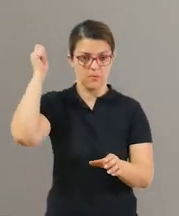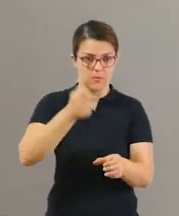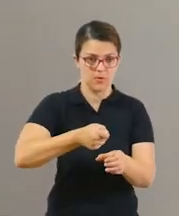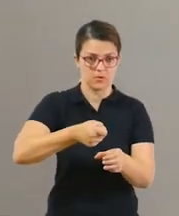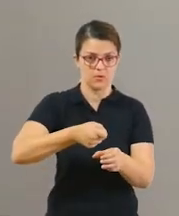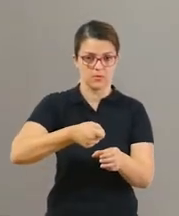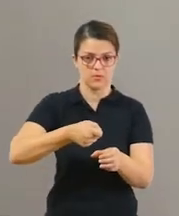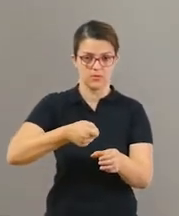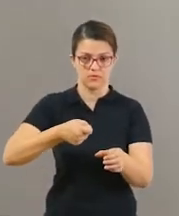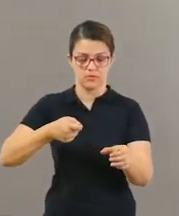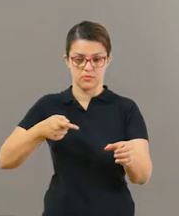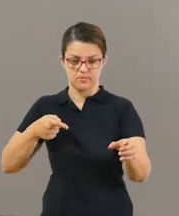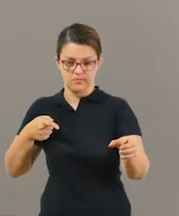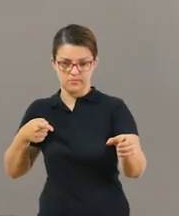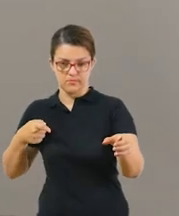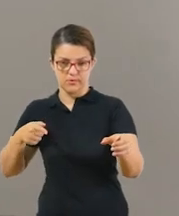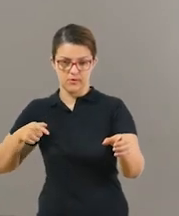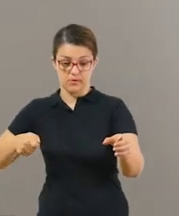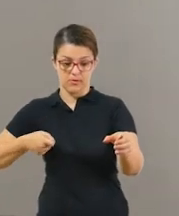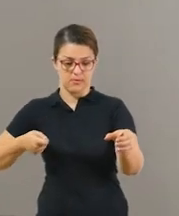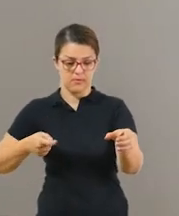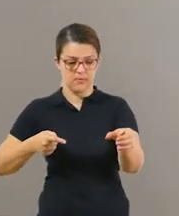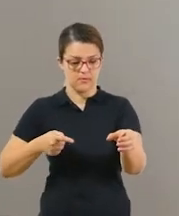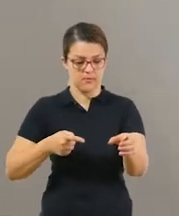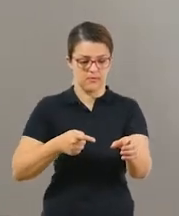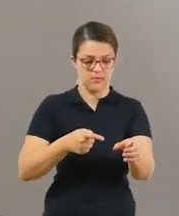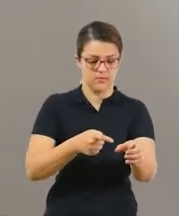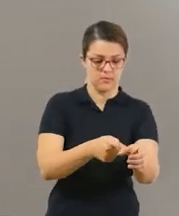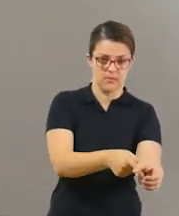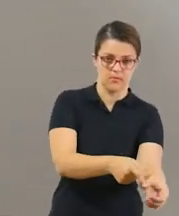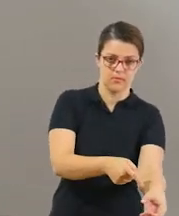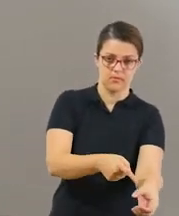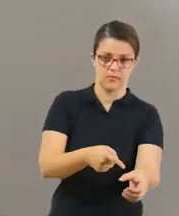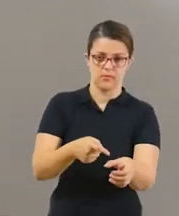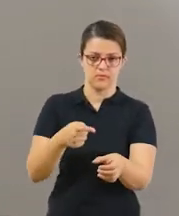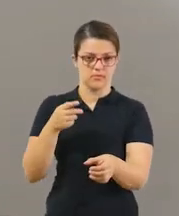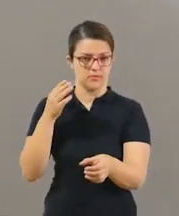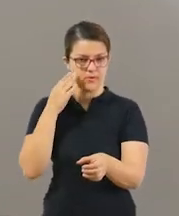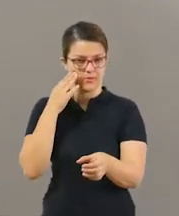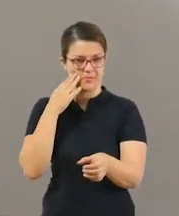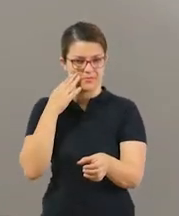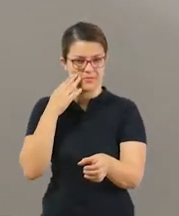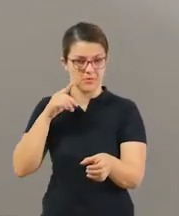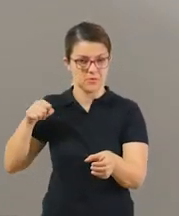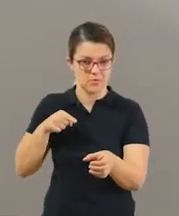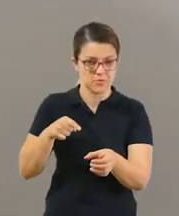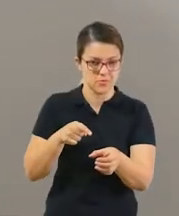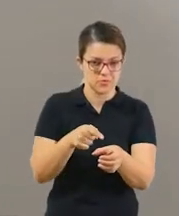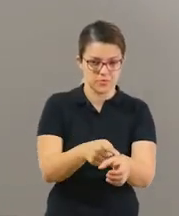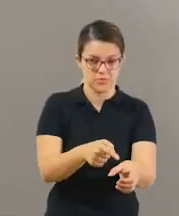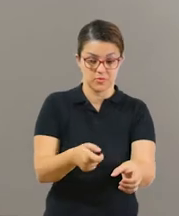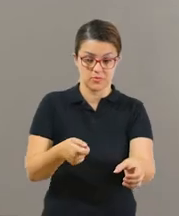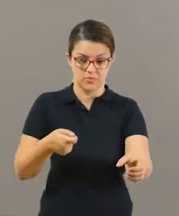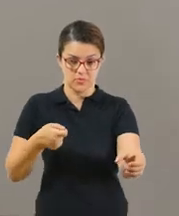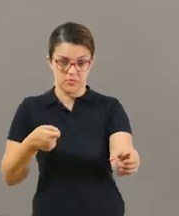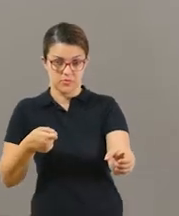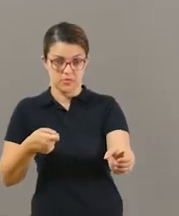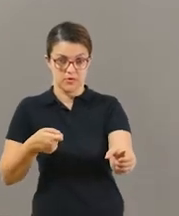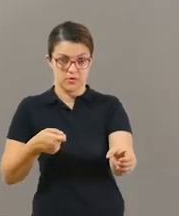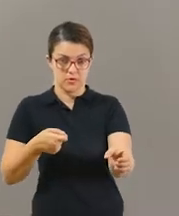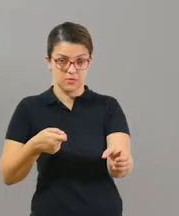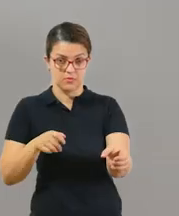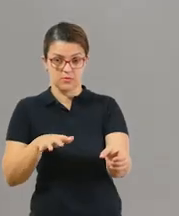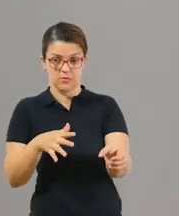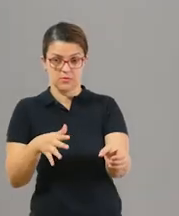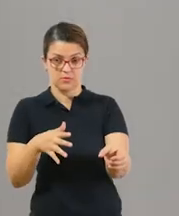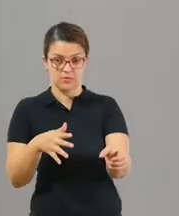bater no objeto. Ela vai ter que empurrar o objeto como se tivesse a intenção de furar ele, tá bom? Então, fique em uma